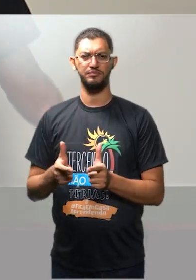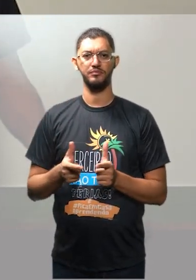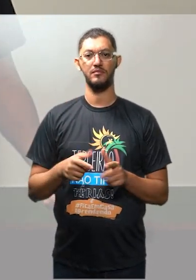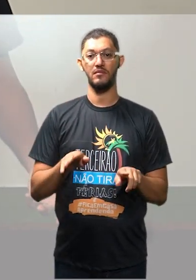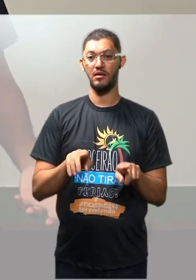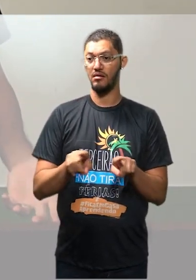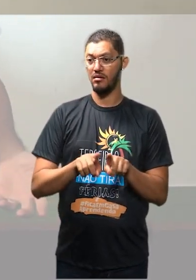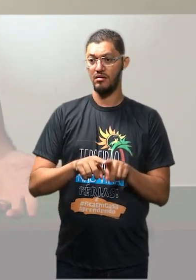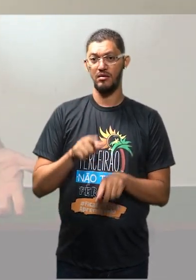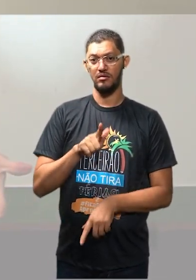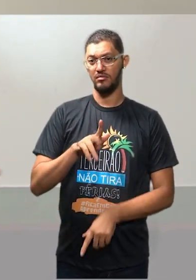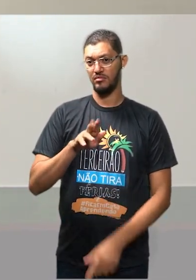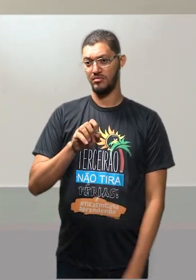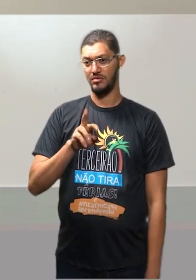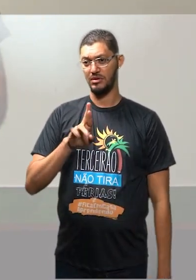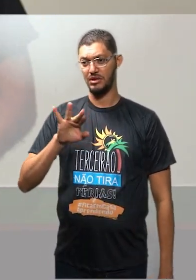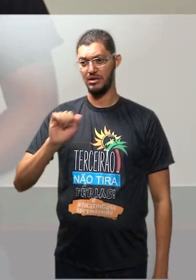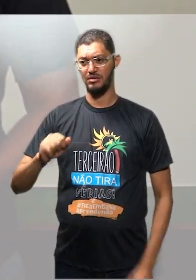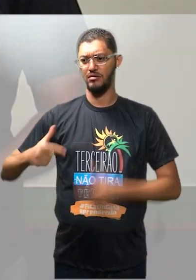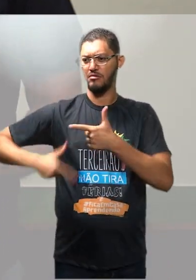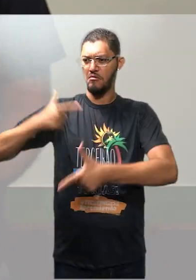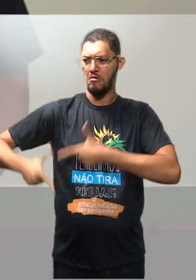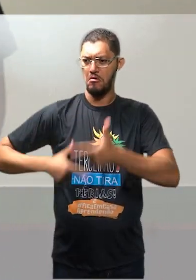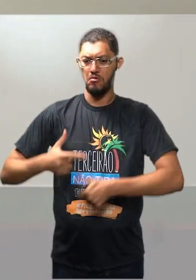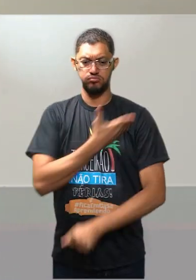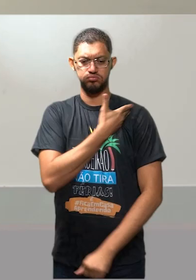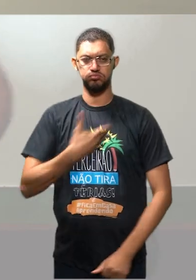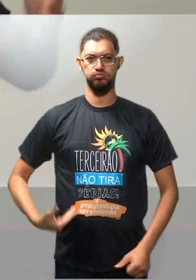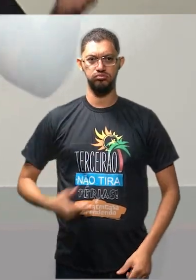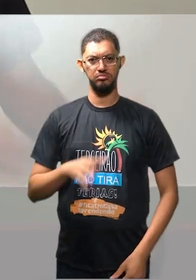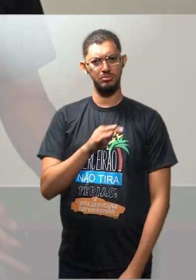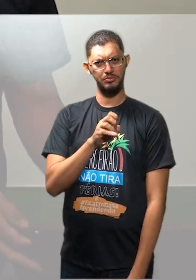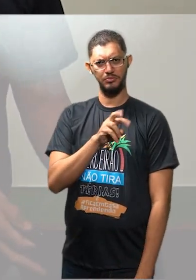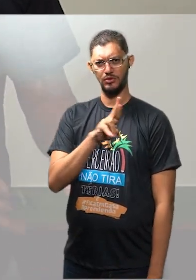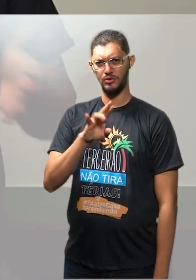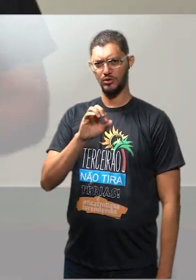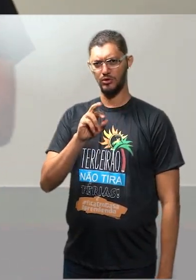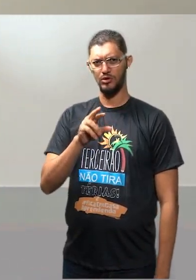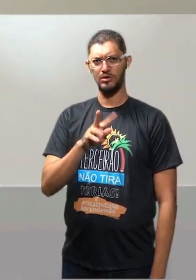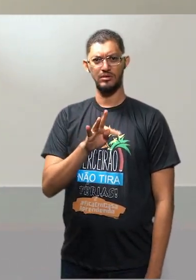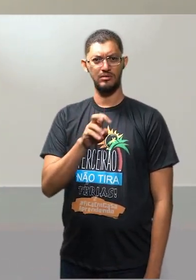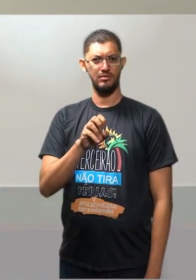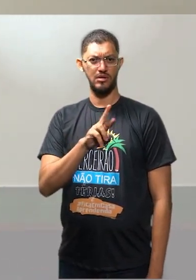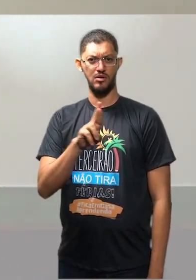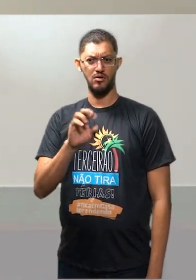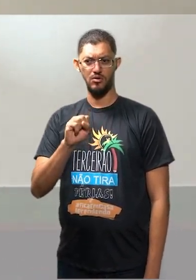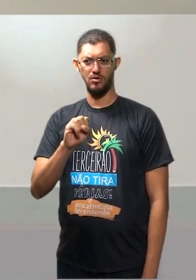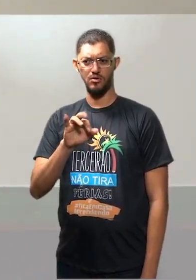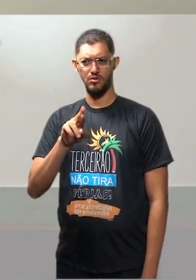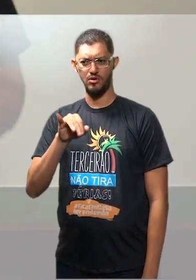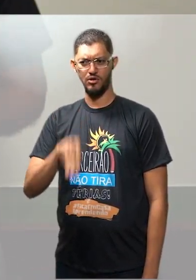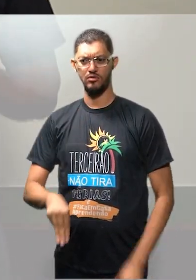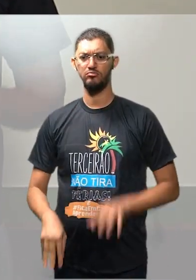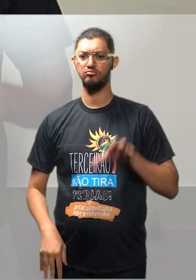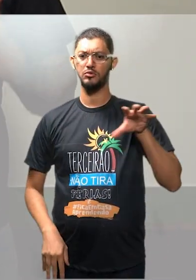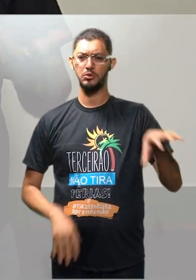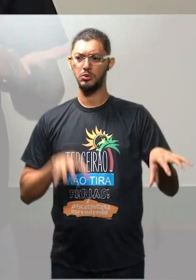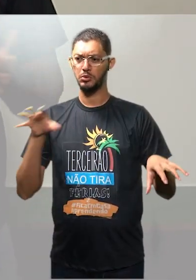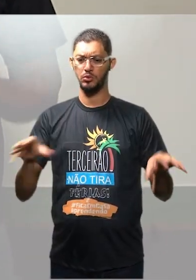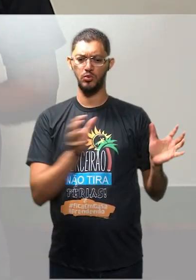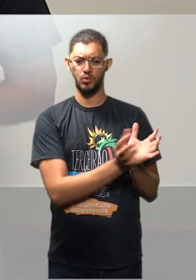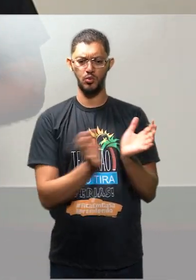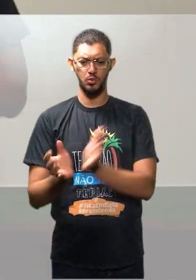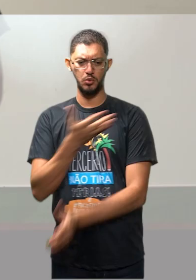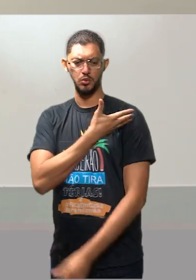guerrilha vai lutar contra o governo. Então nós temos terrorismo, sim, de esquerda e terrorismo de direita. Isso aí é um fato